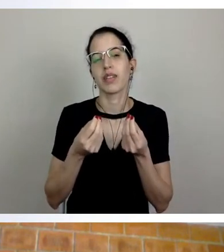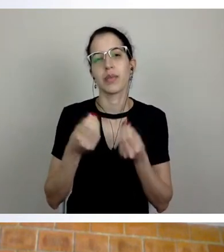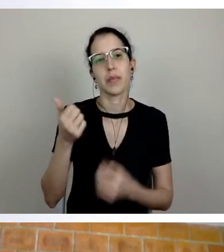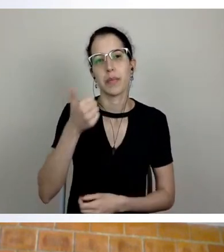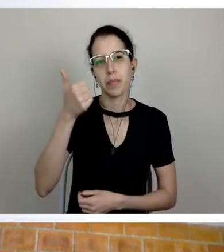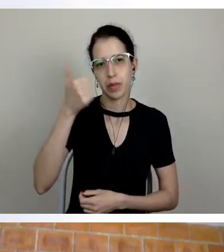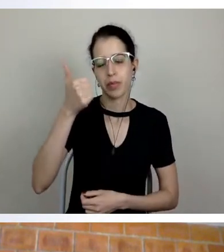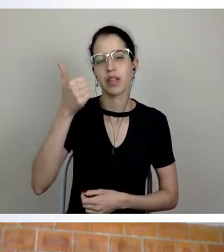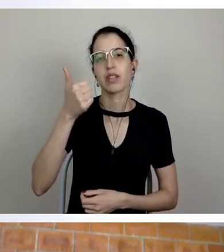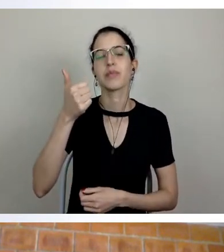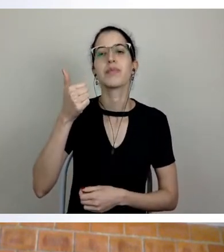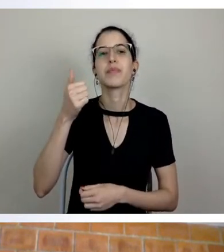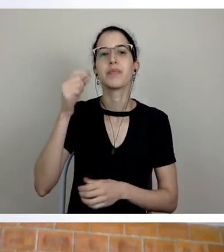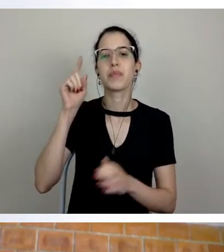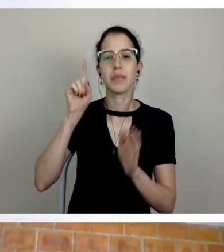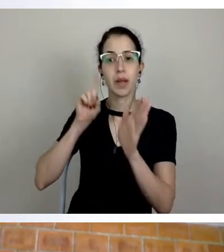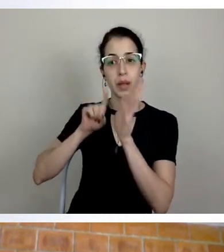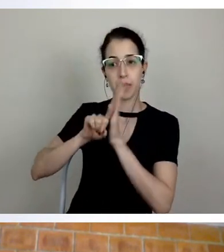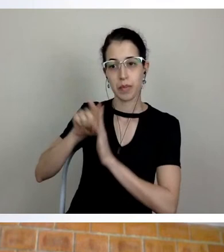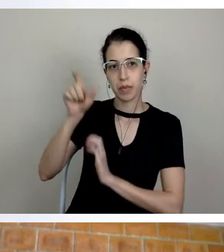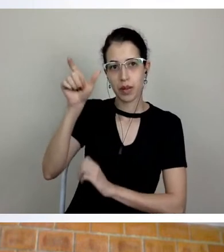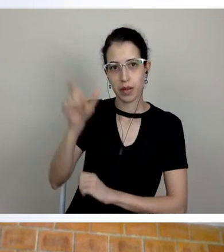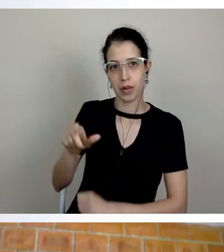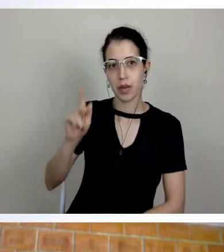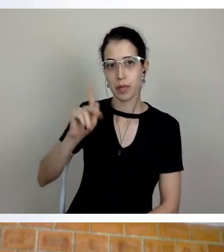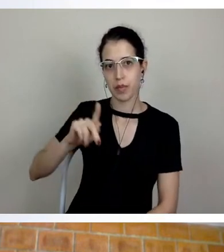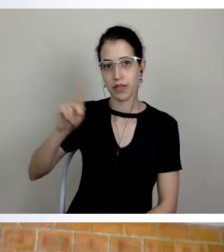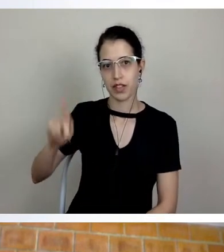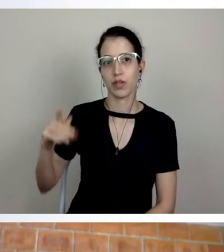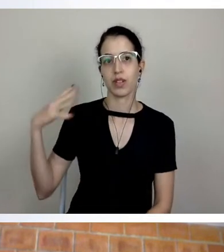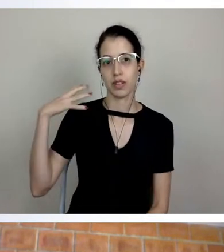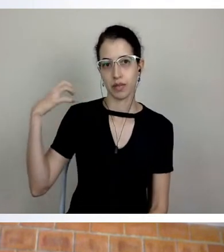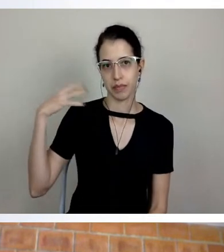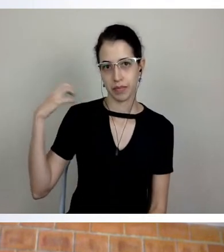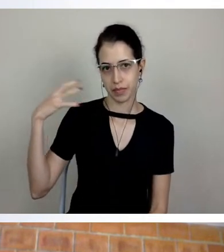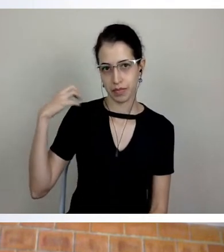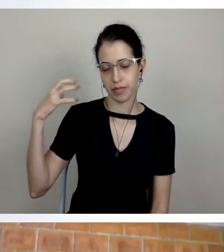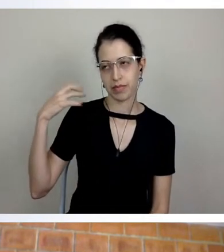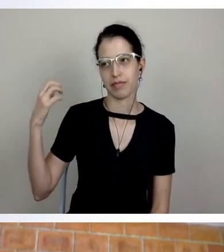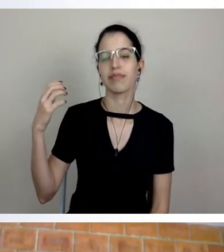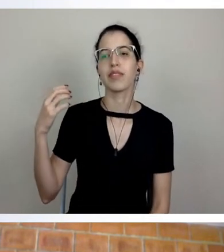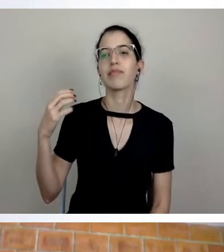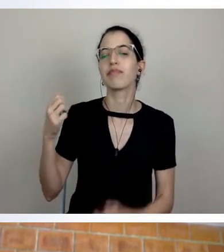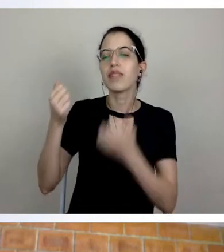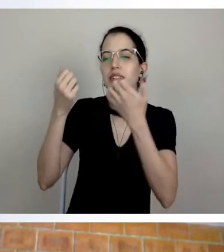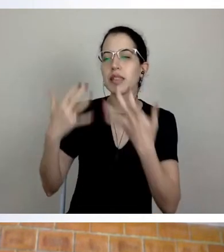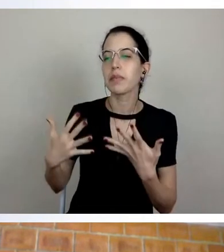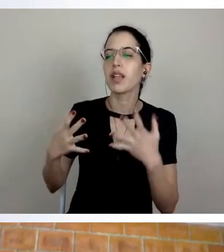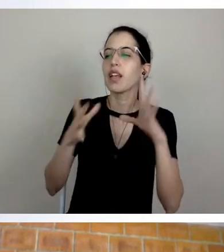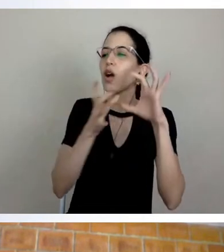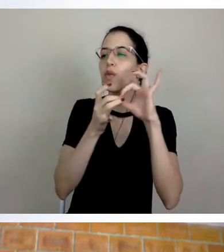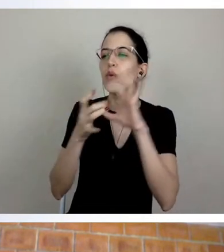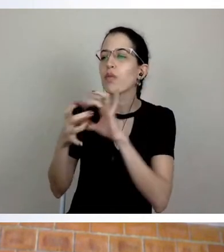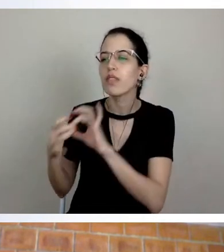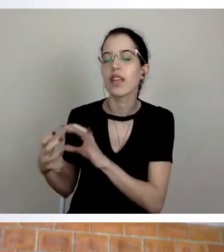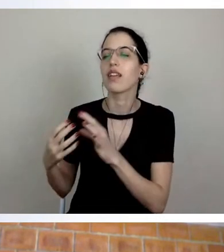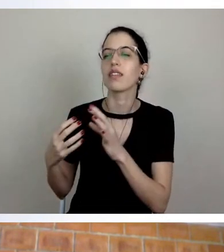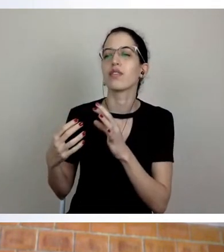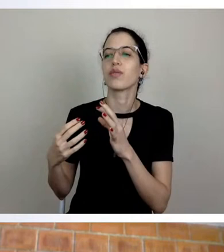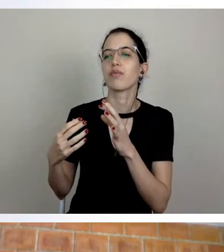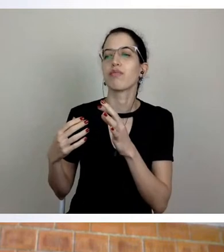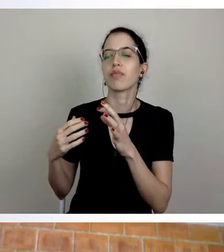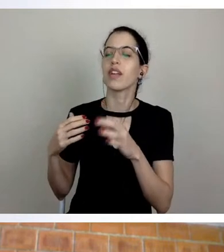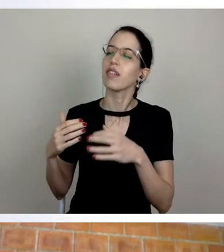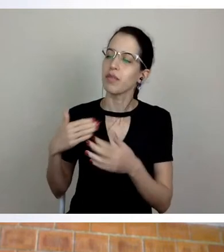colocação para a professora Jesus, professor Bernardino, para que pudessem dar o contexto dessa nossa conversa, e para